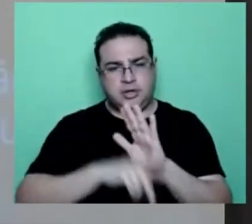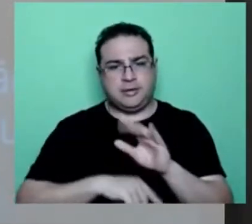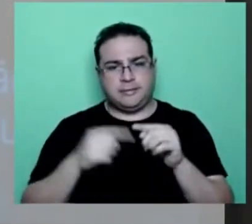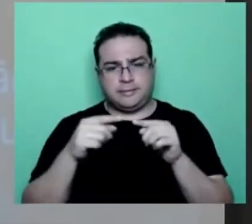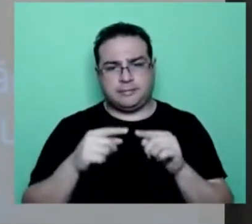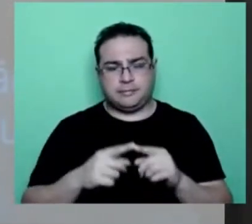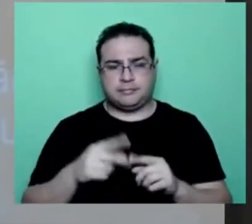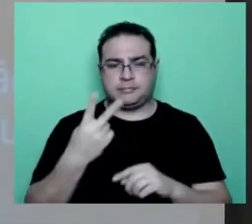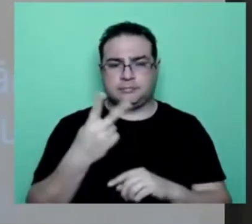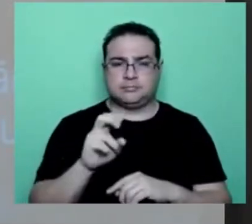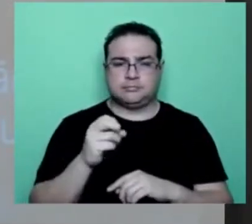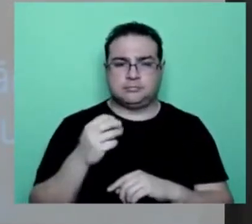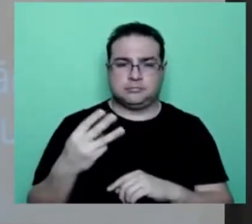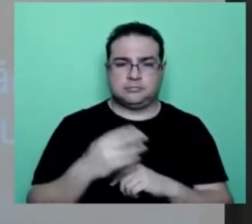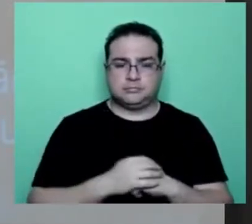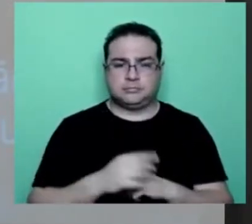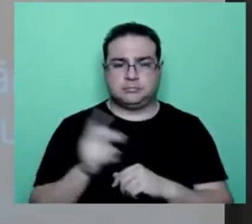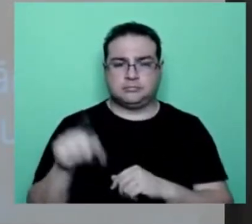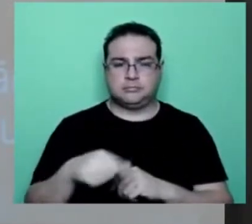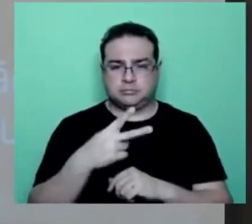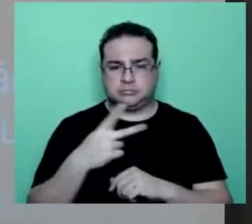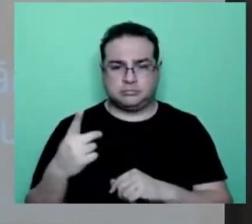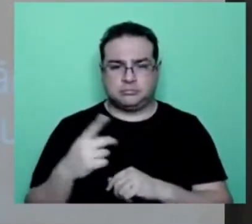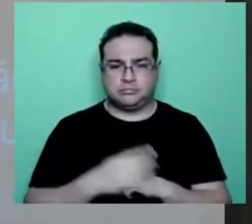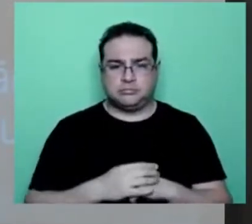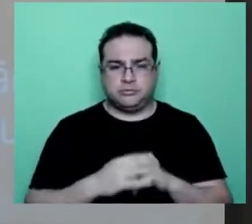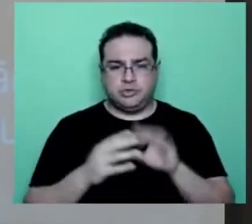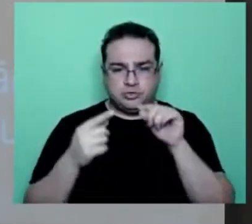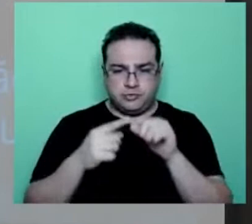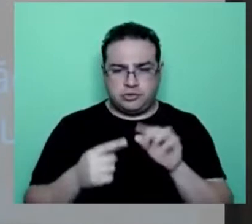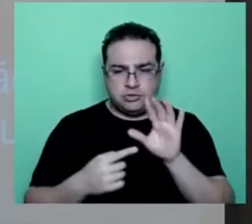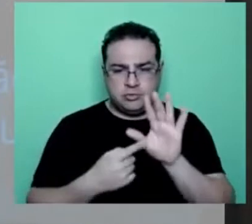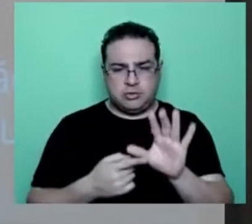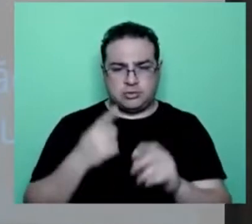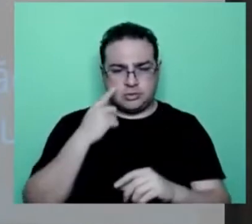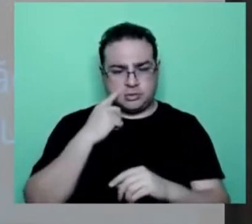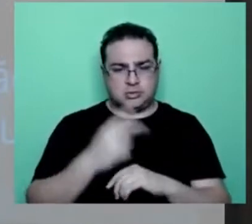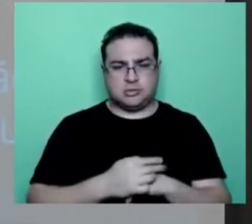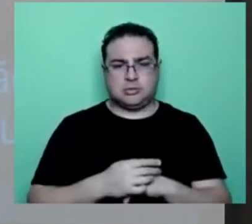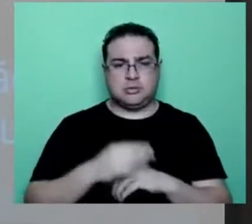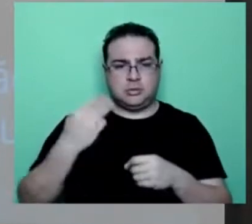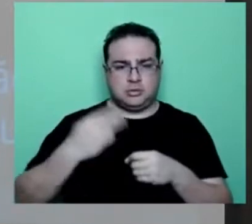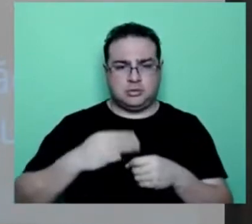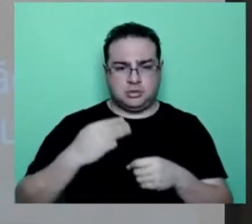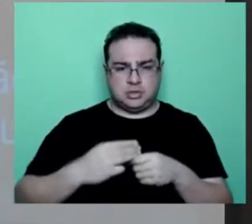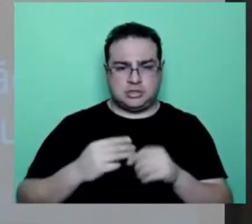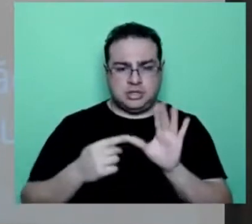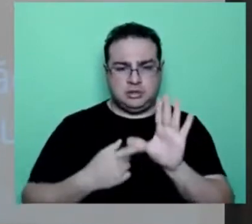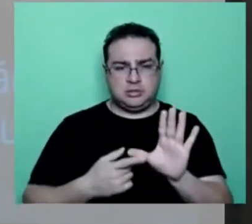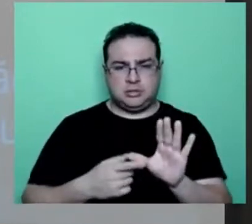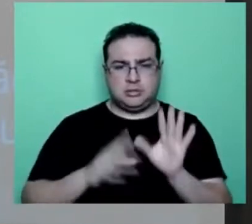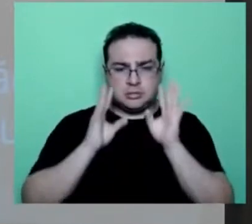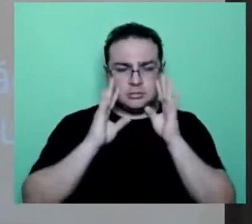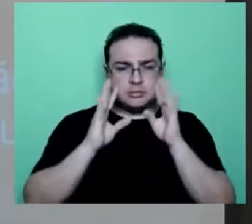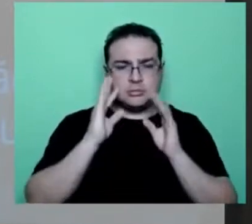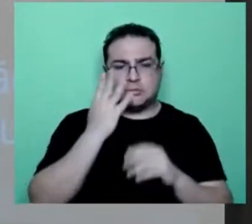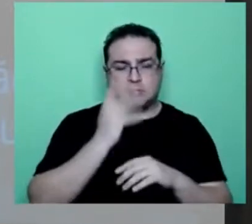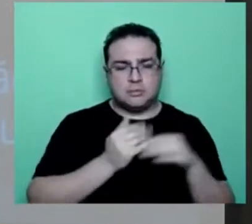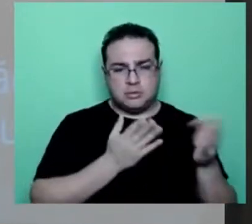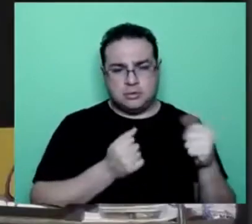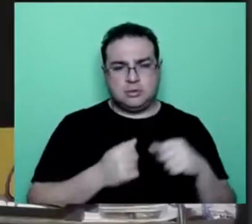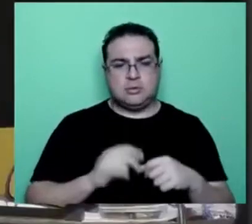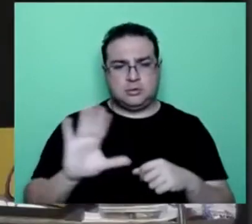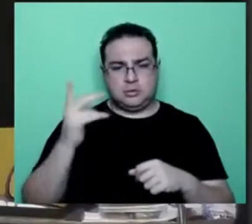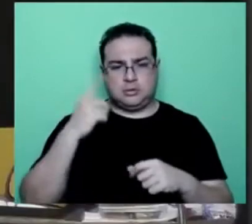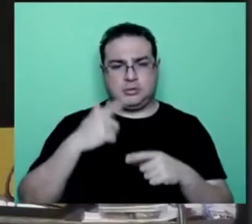253-21, que dispõe sobre política pública municipal de atenção à criança e ao adolescente em situação